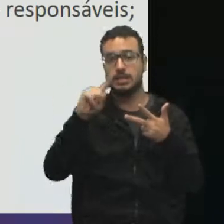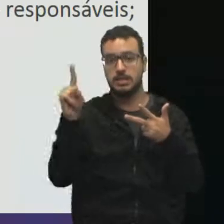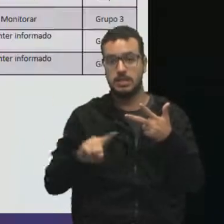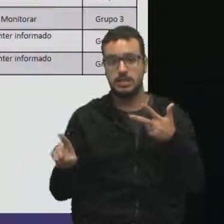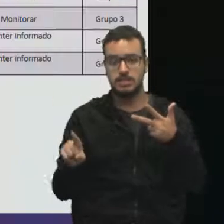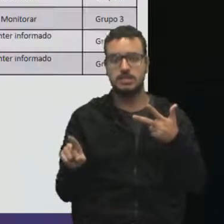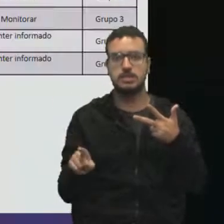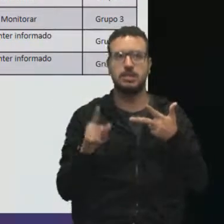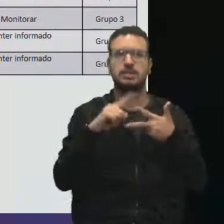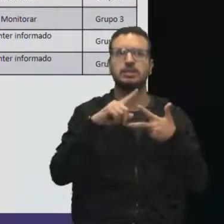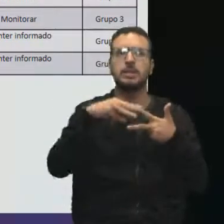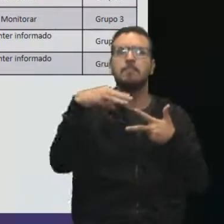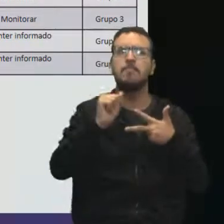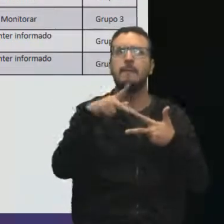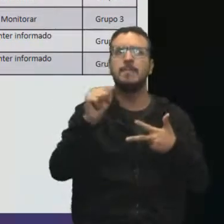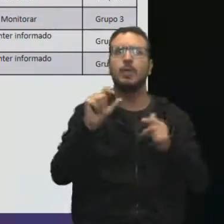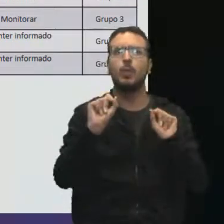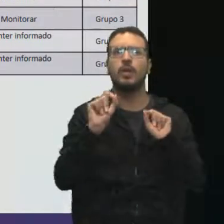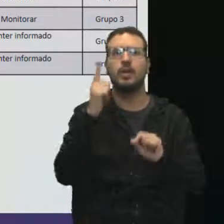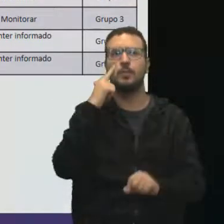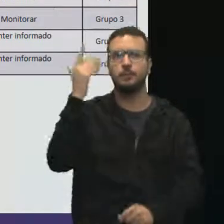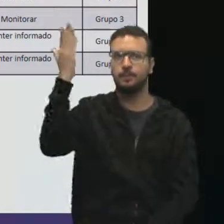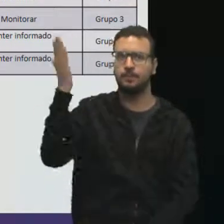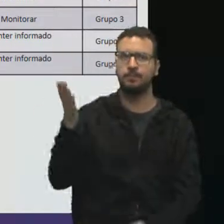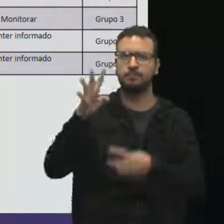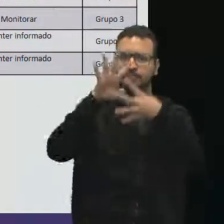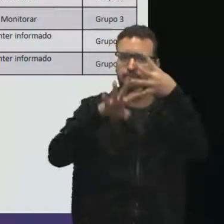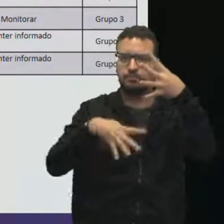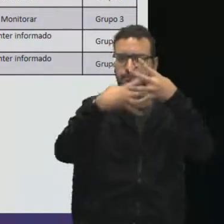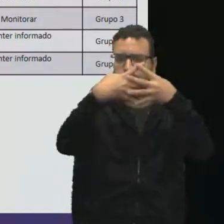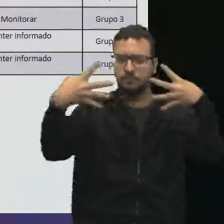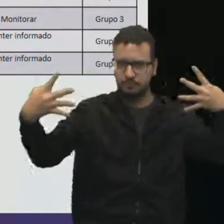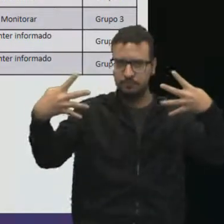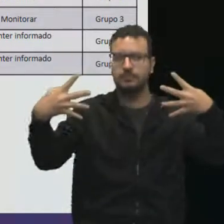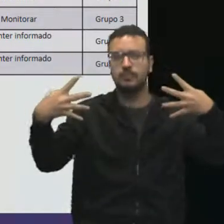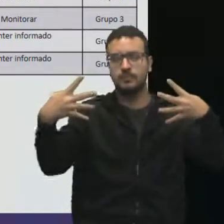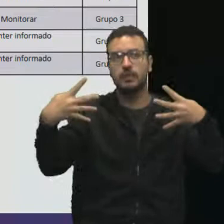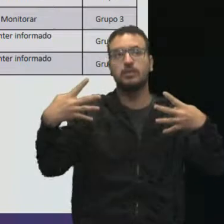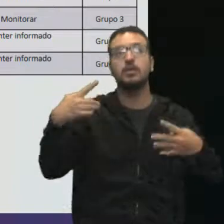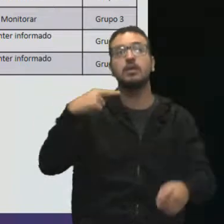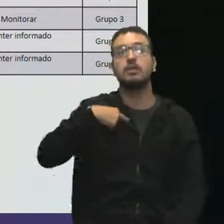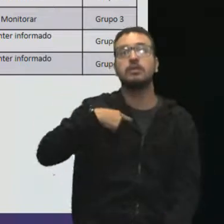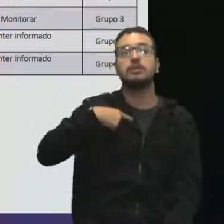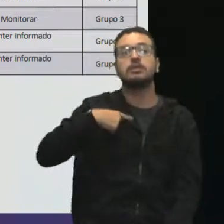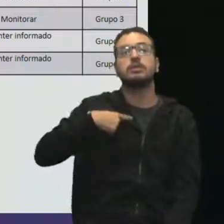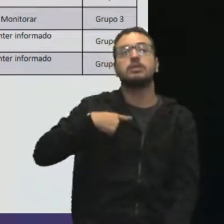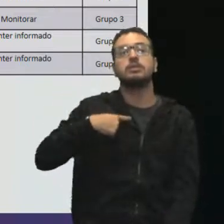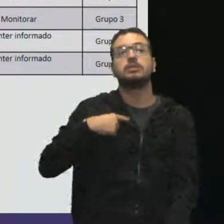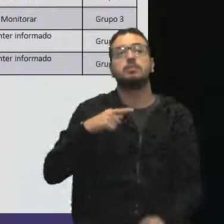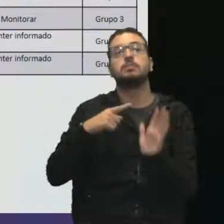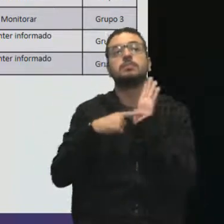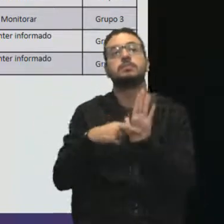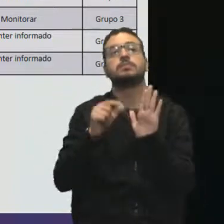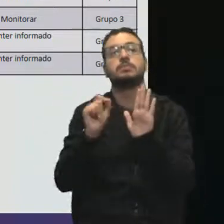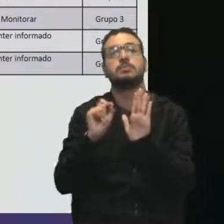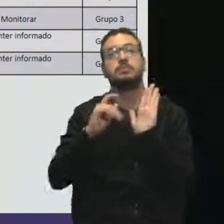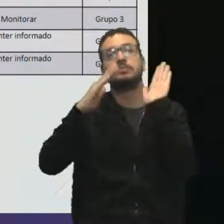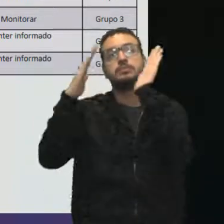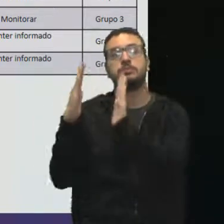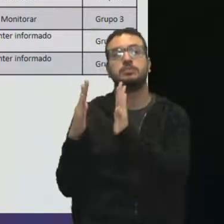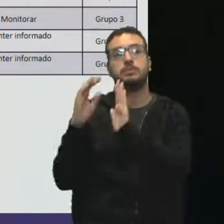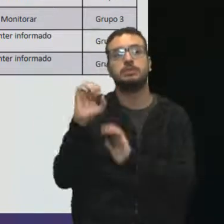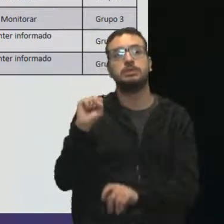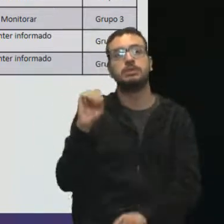é o mapa de stakeholders? É uma matriz, uma planilha, onde eu vou apresentar quem são os stakeholders